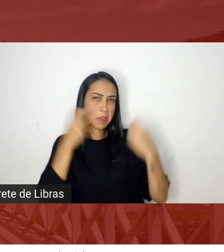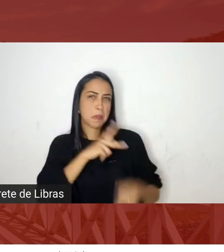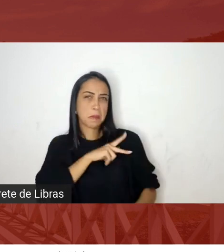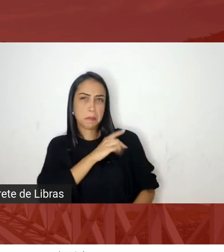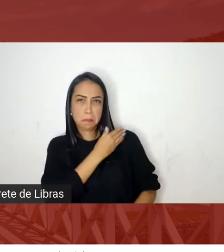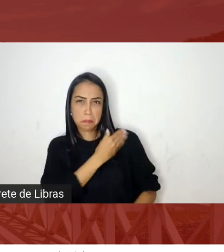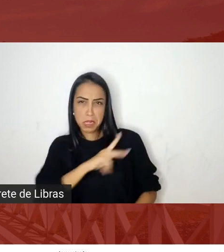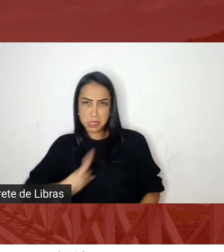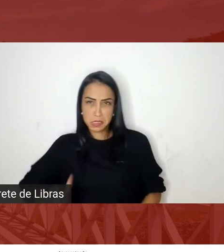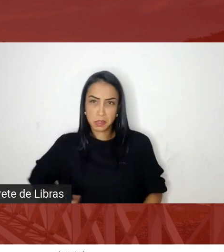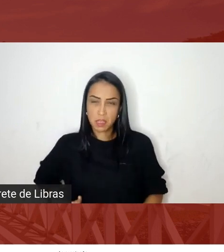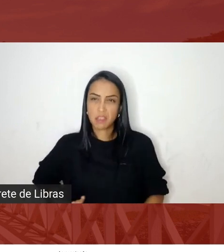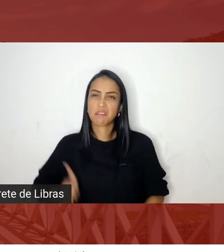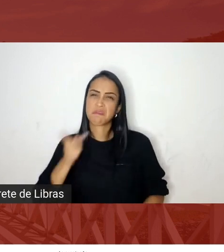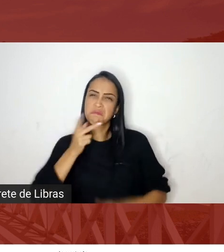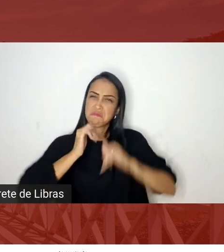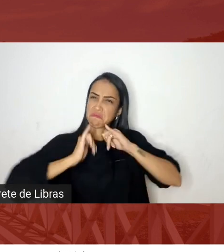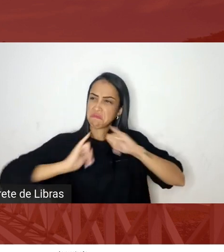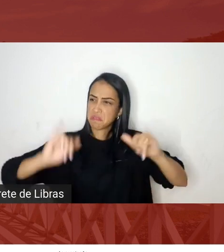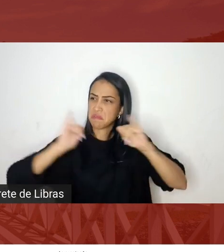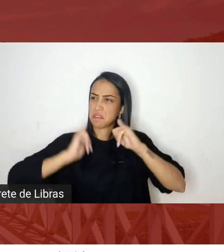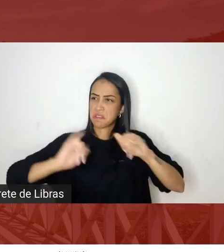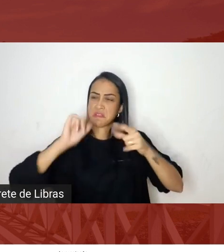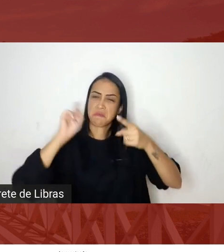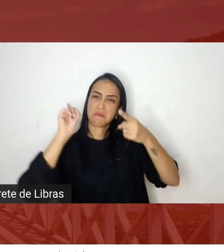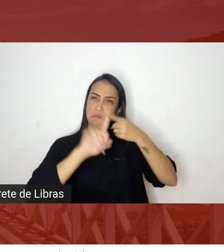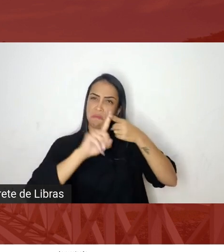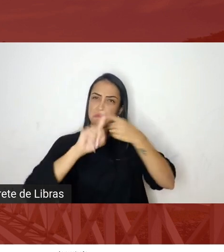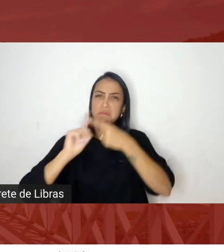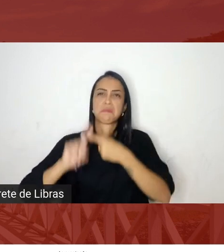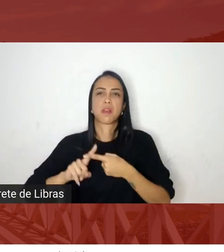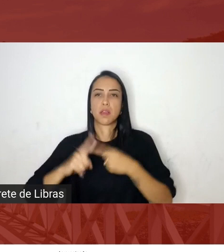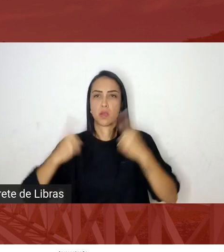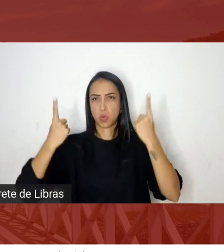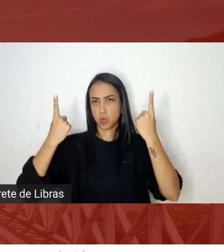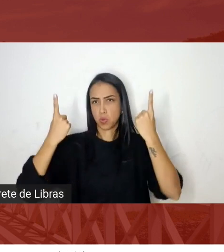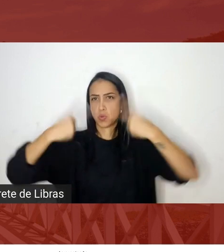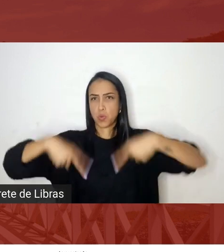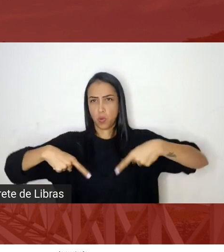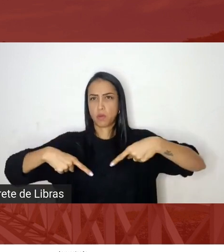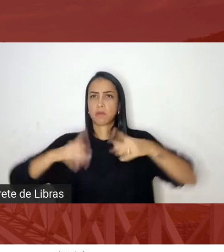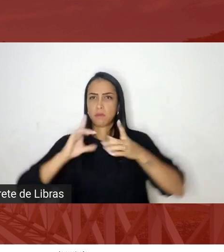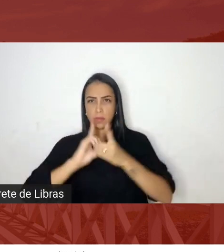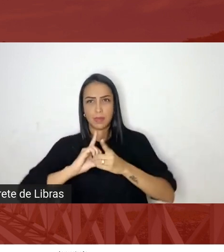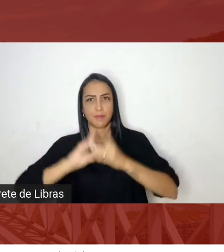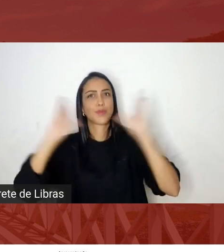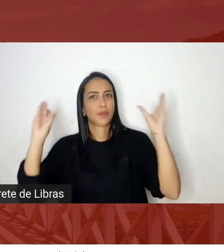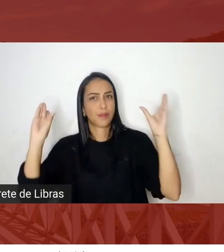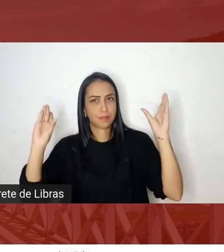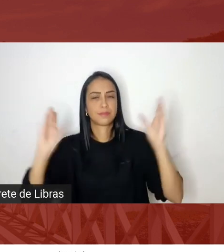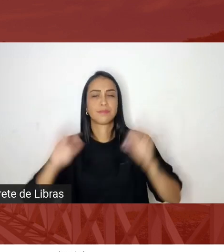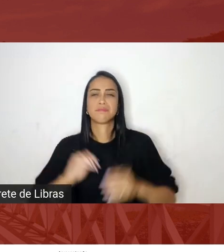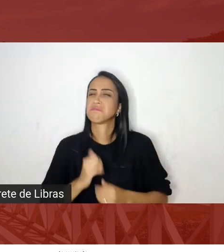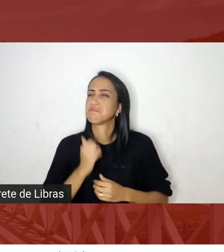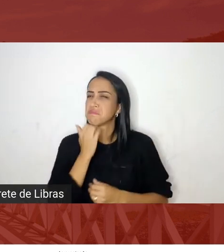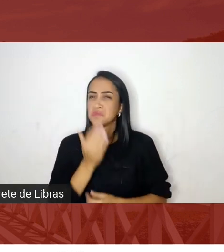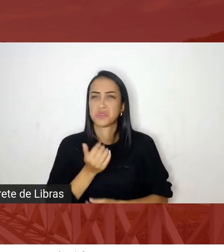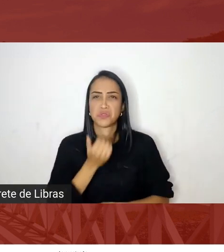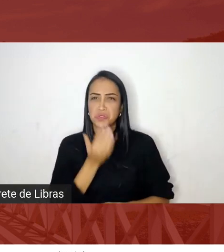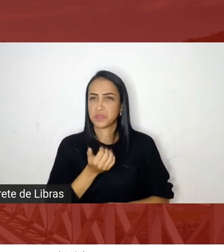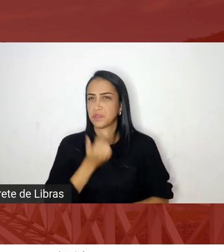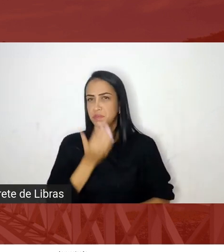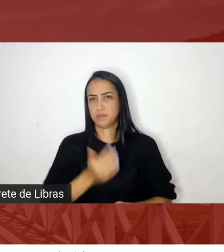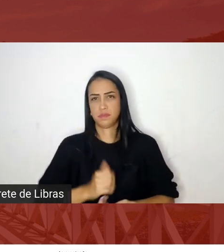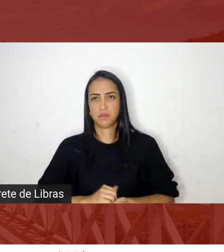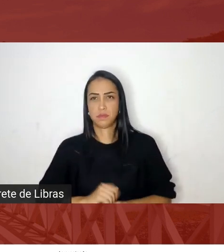contra a democracia queridos não adianta falar